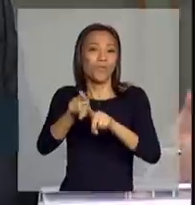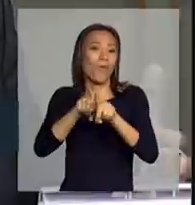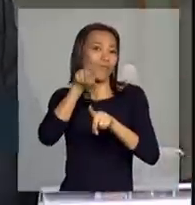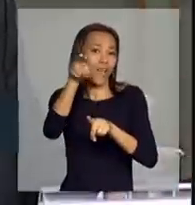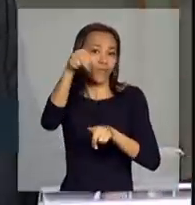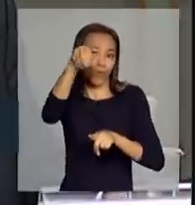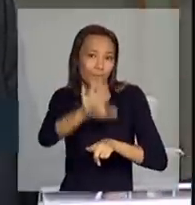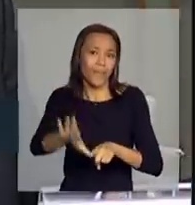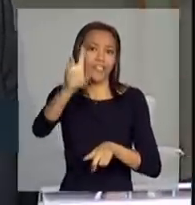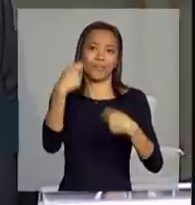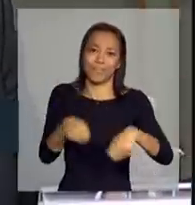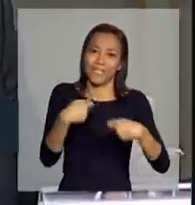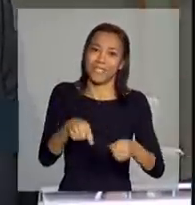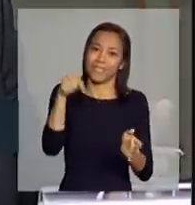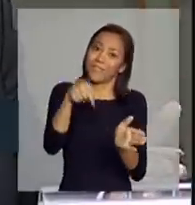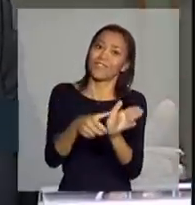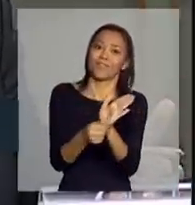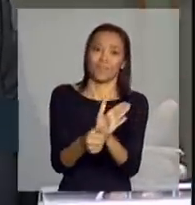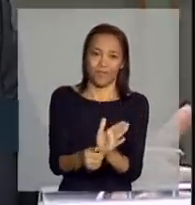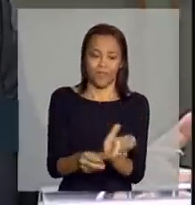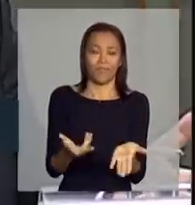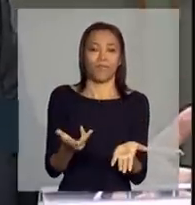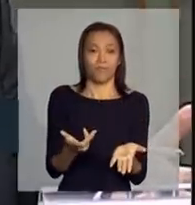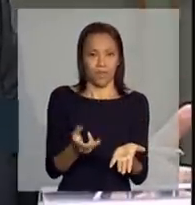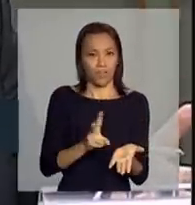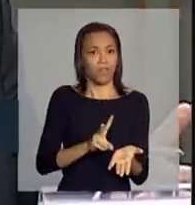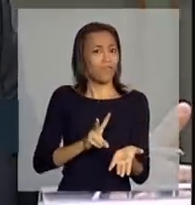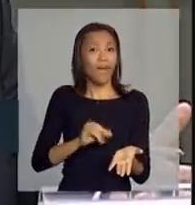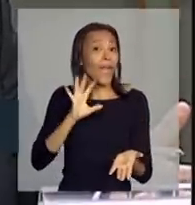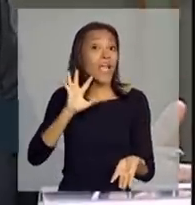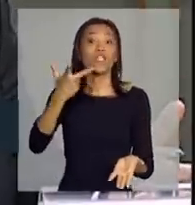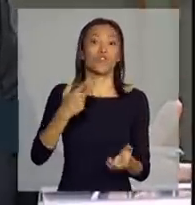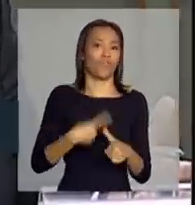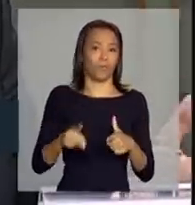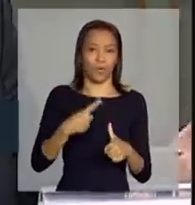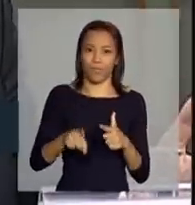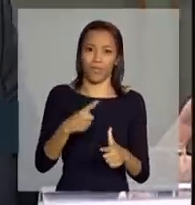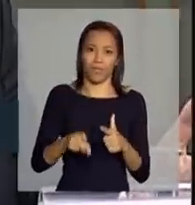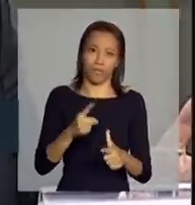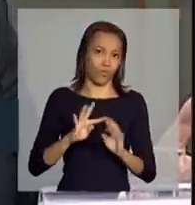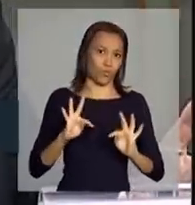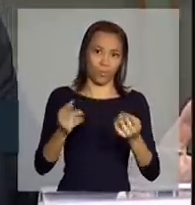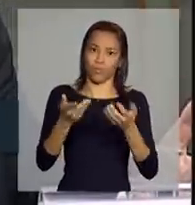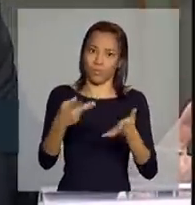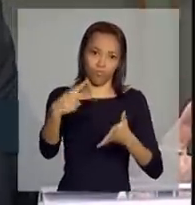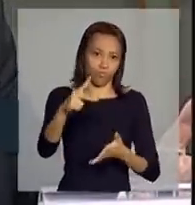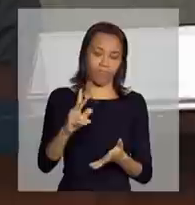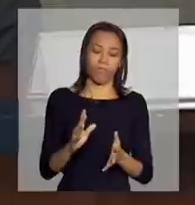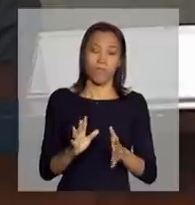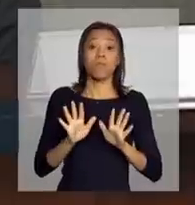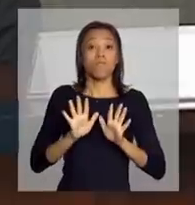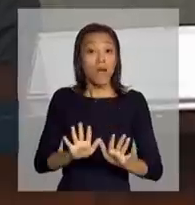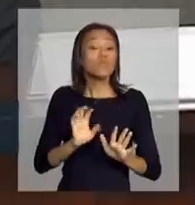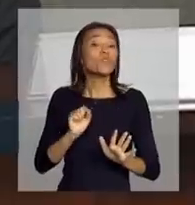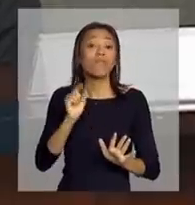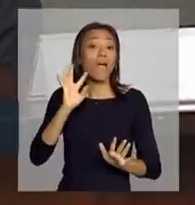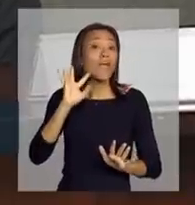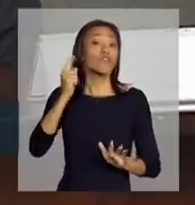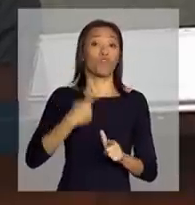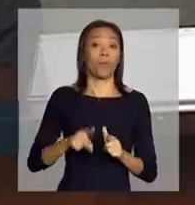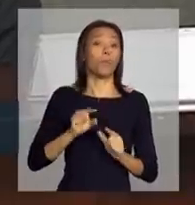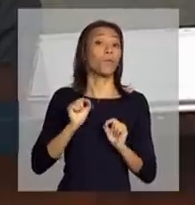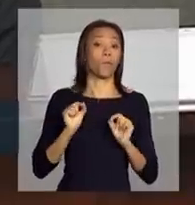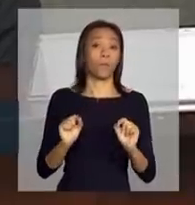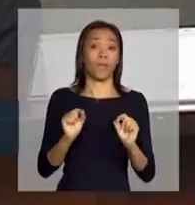precisam desse milho que não vai resolver o problema, o milho não vai resolver o problema, o vai resolver o problema